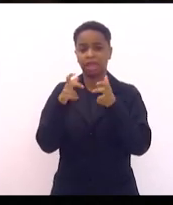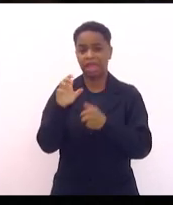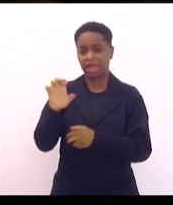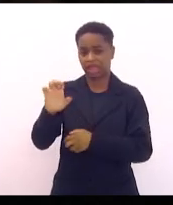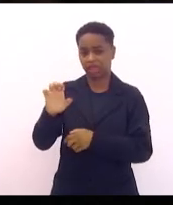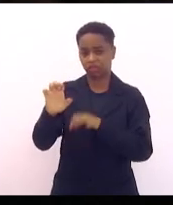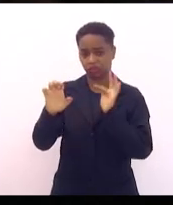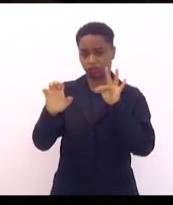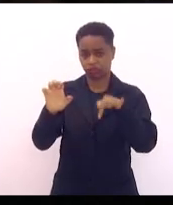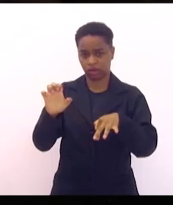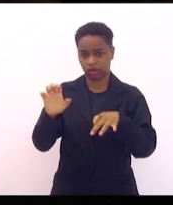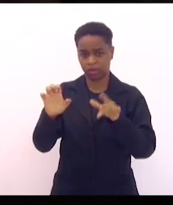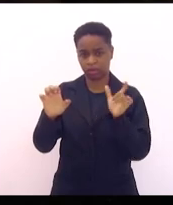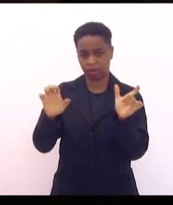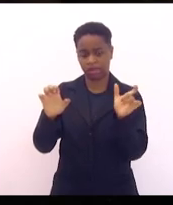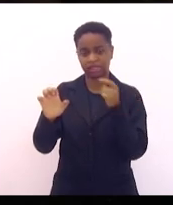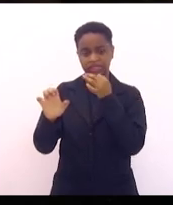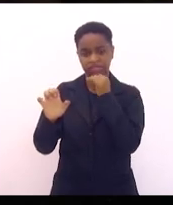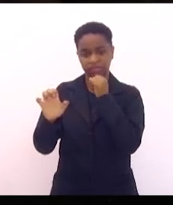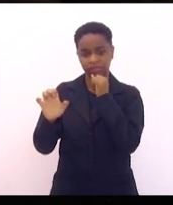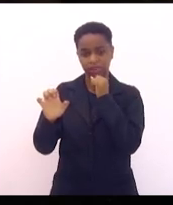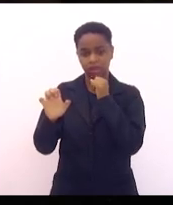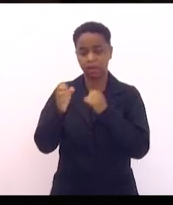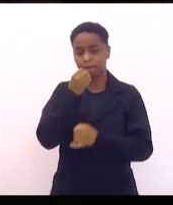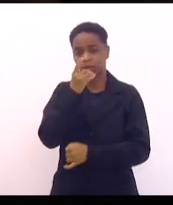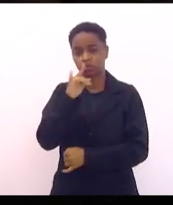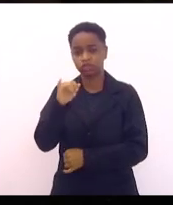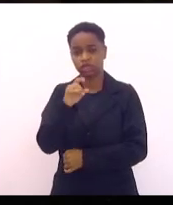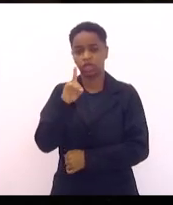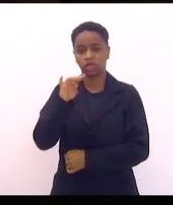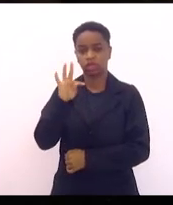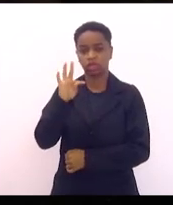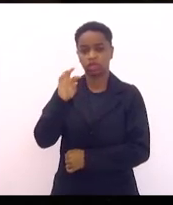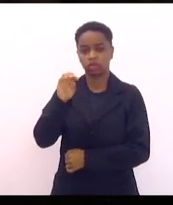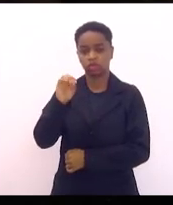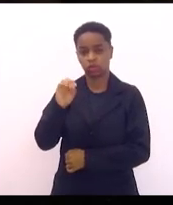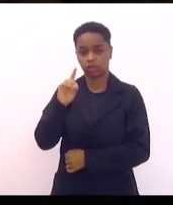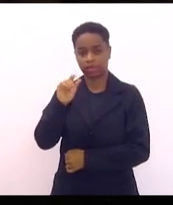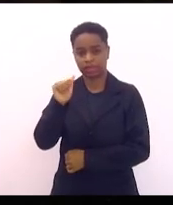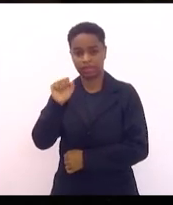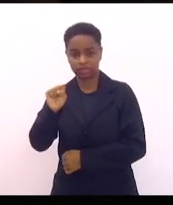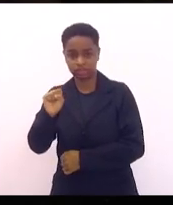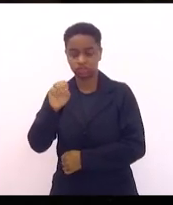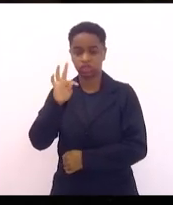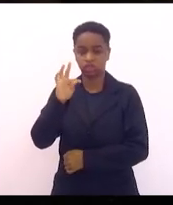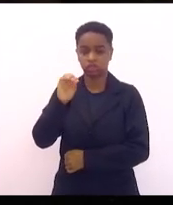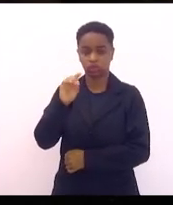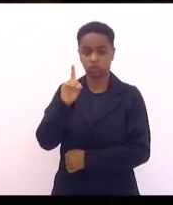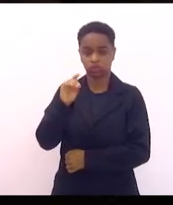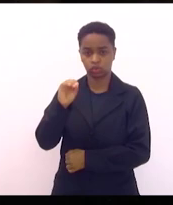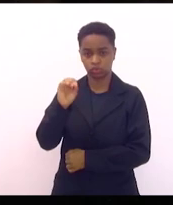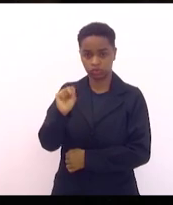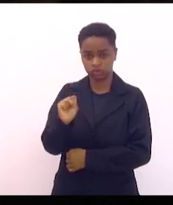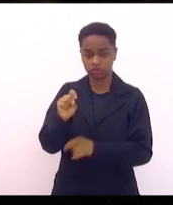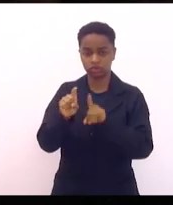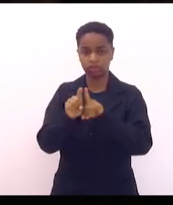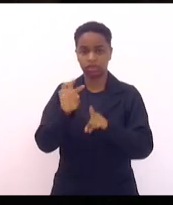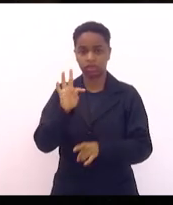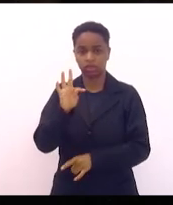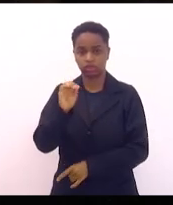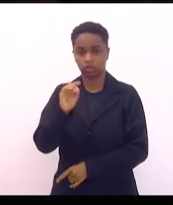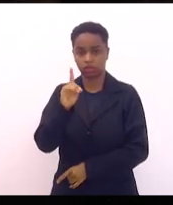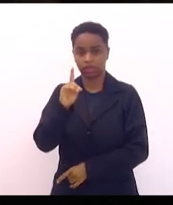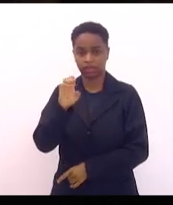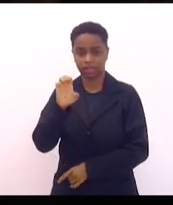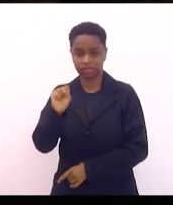bom dia a todas, todos e todes. Isso é uma bobagem,